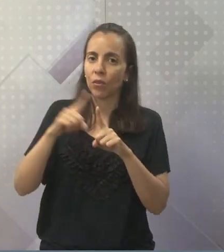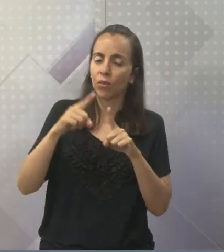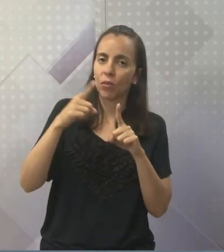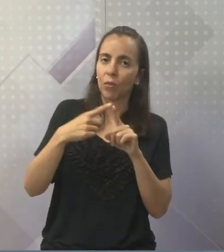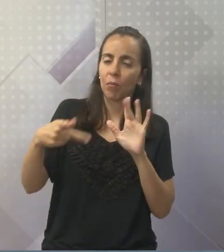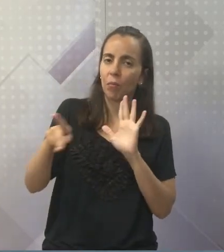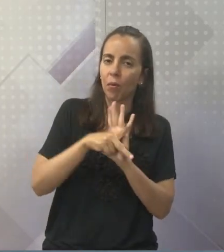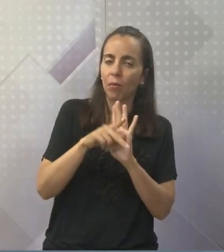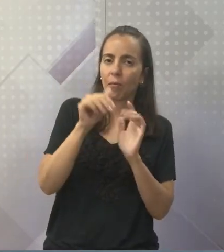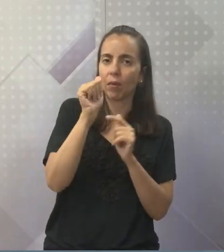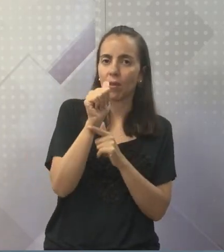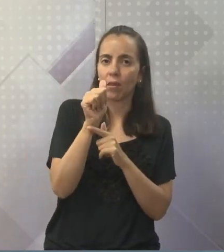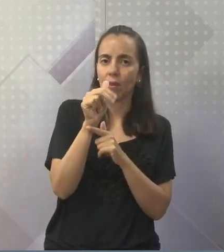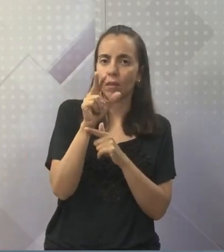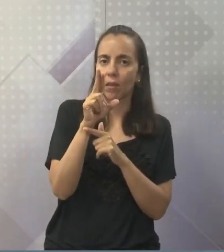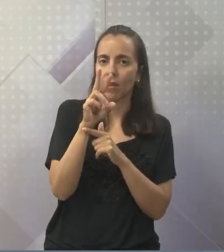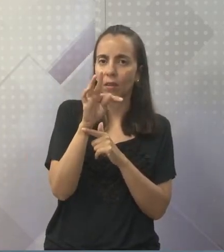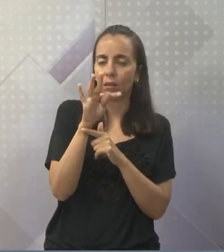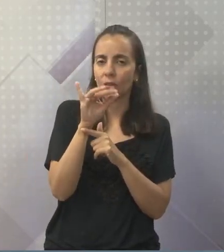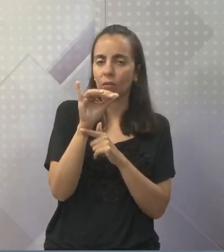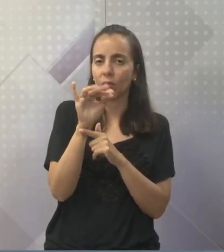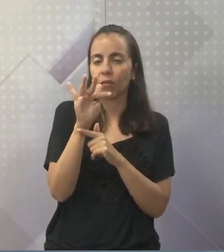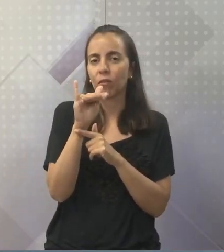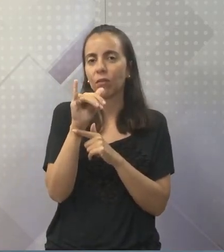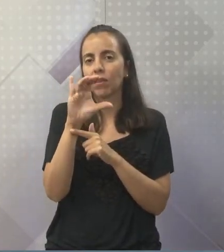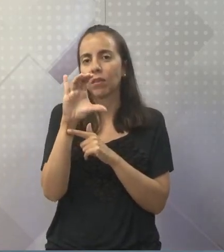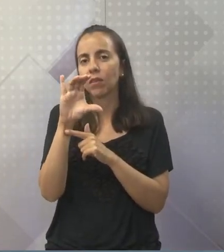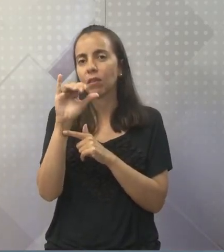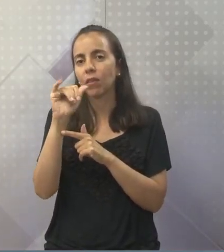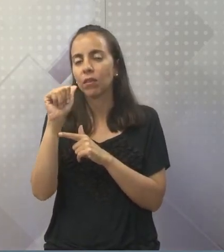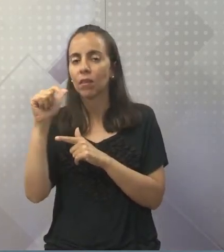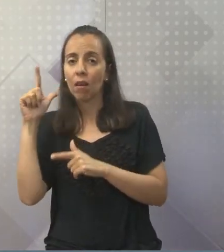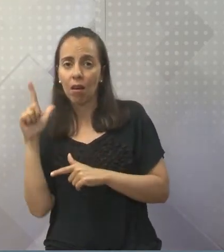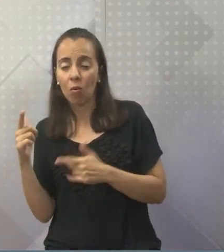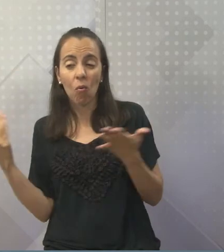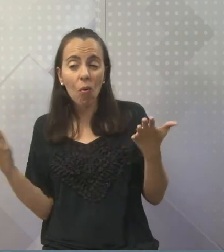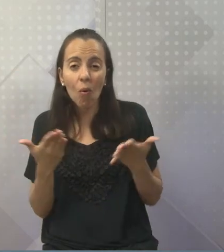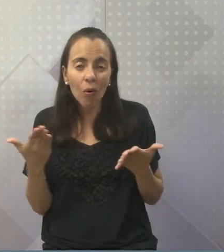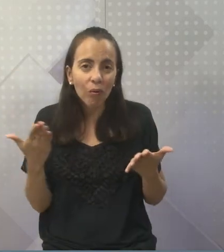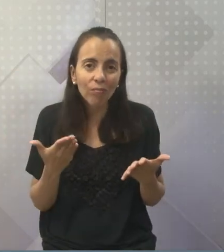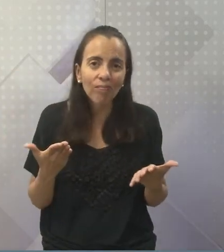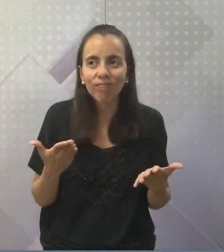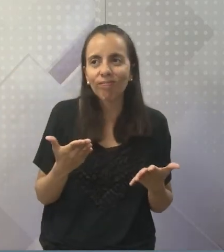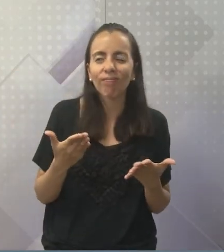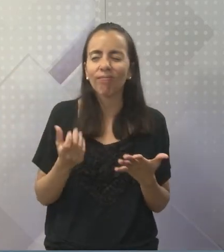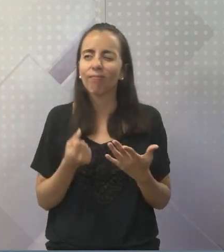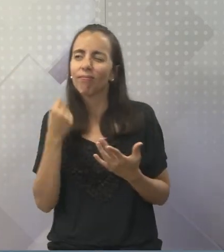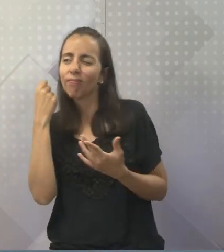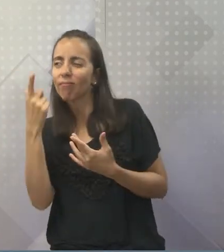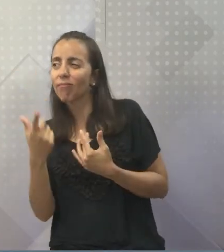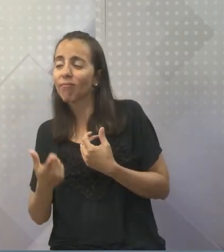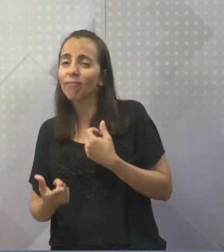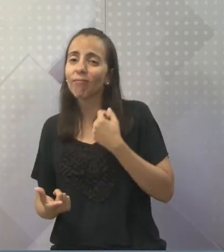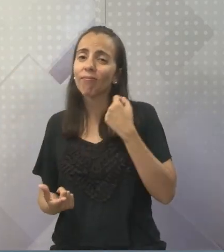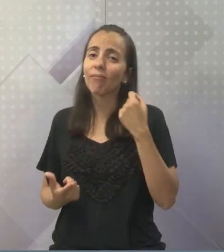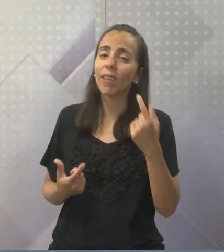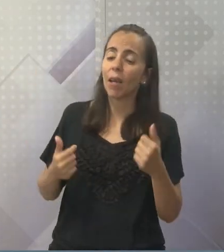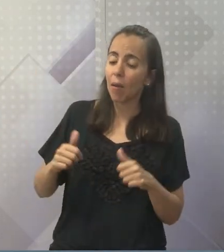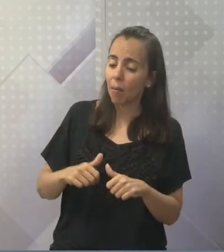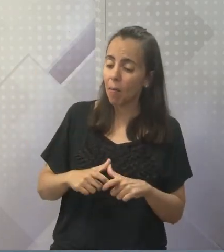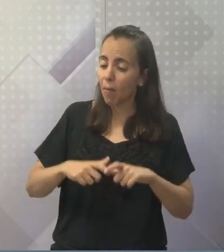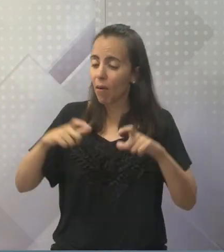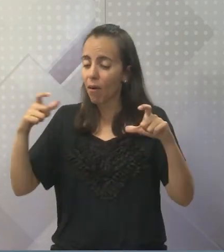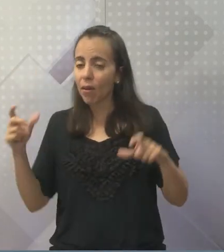artificial não tem hoje, nos dias de hoje, um valor quanto tem o sistema de classificação natural,